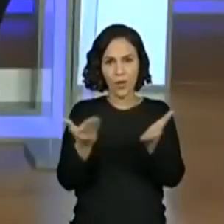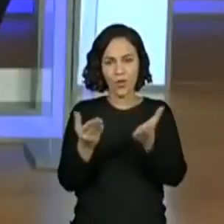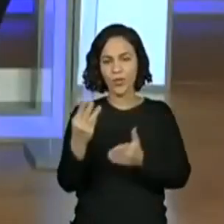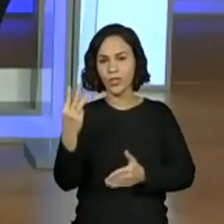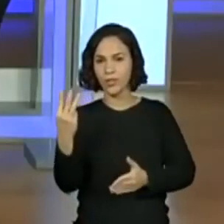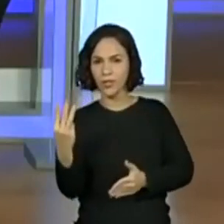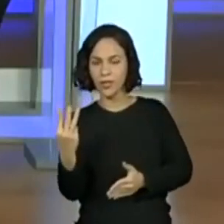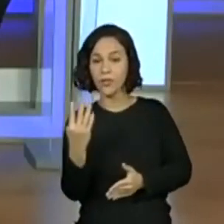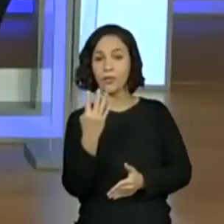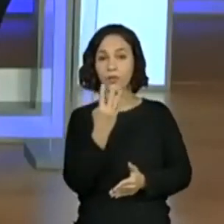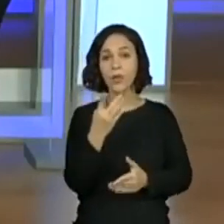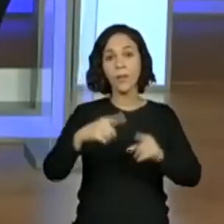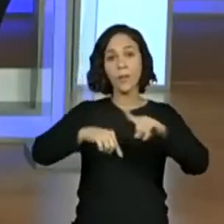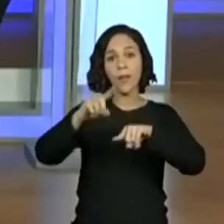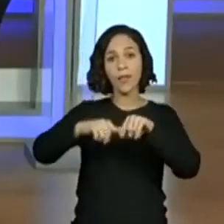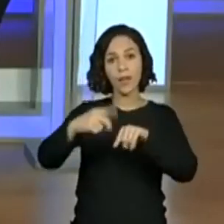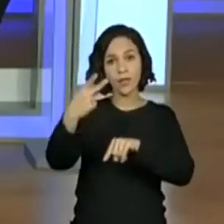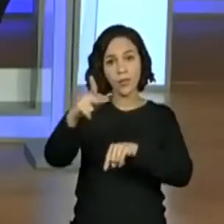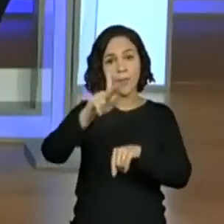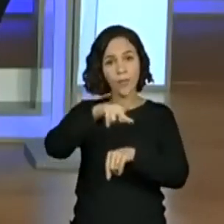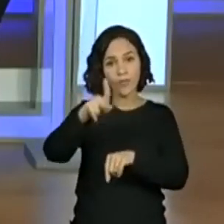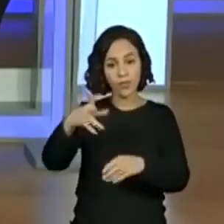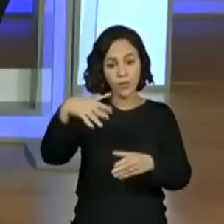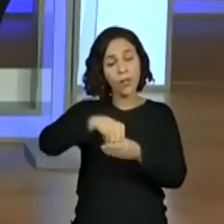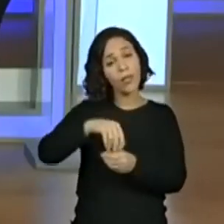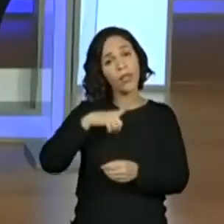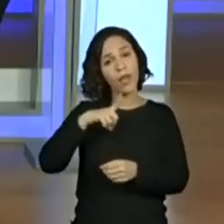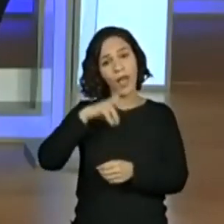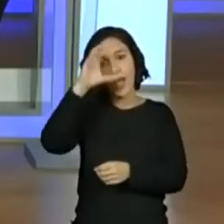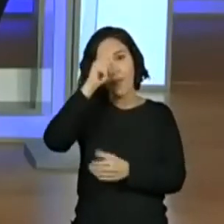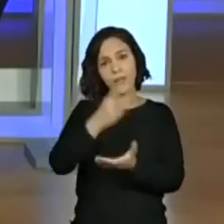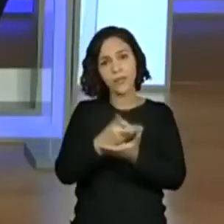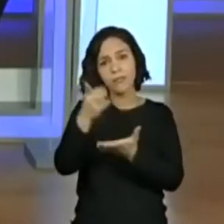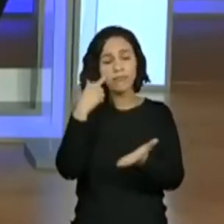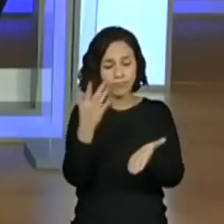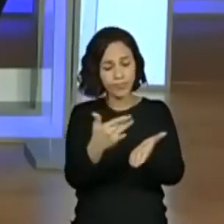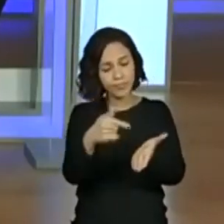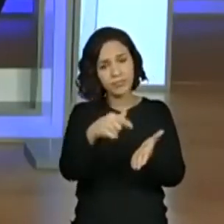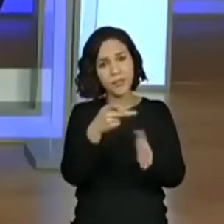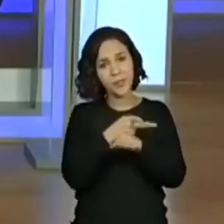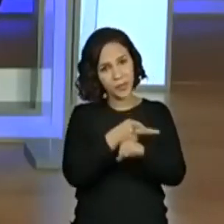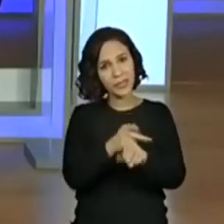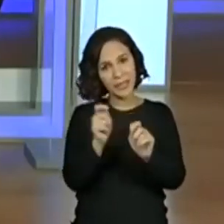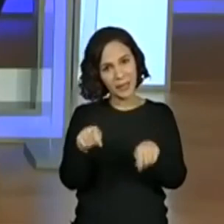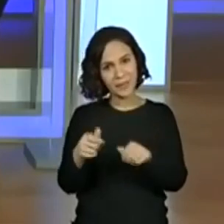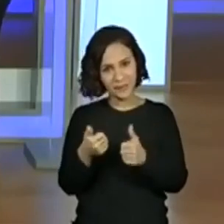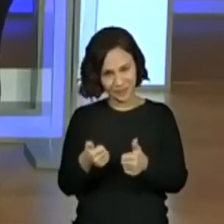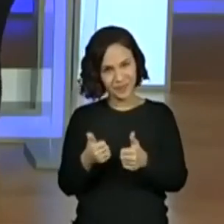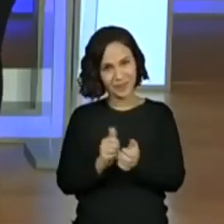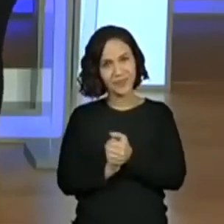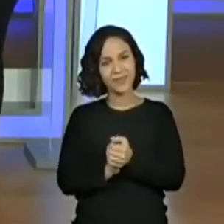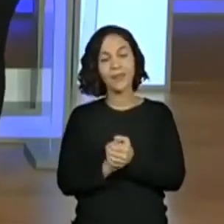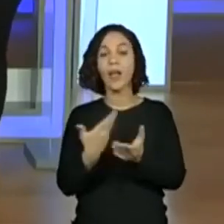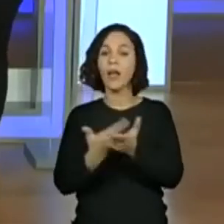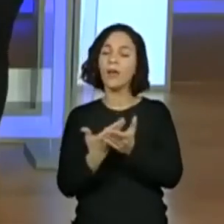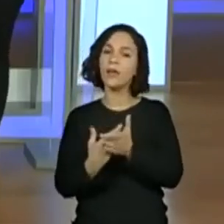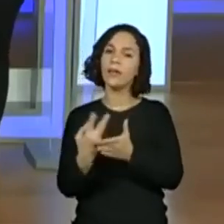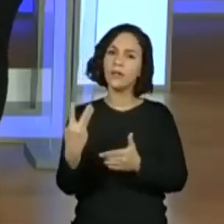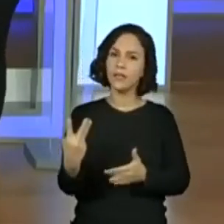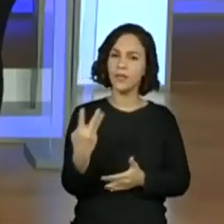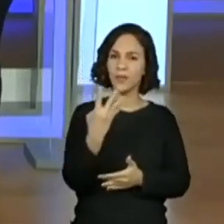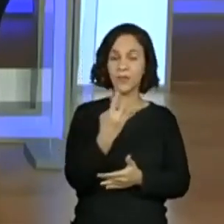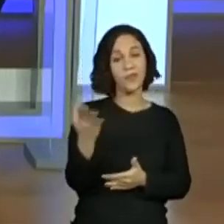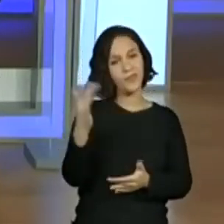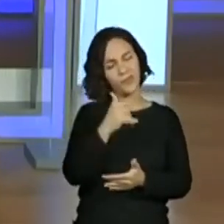a 3 e 4, estão no material do professor do Aprender. Sempre vocês podem consultar lá. Isso. Aulas 3 e 4.